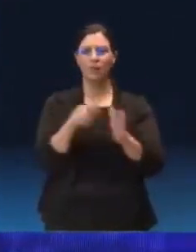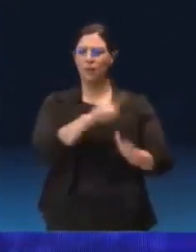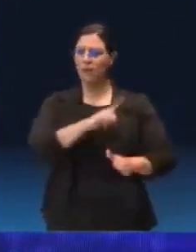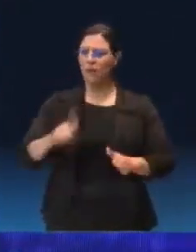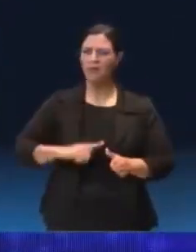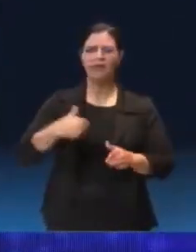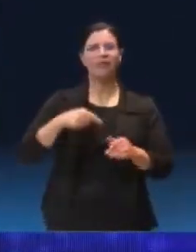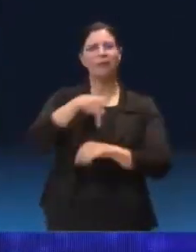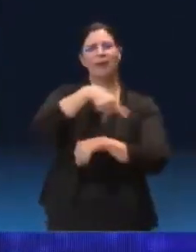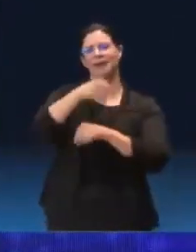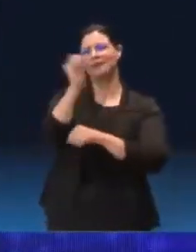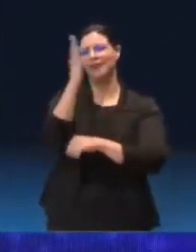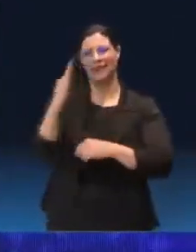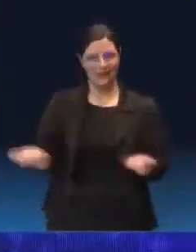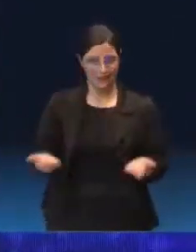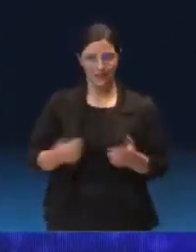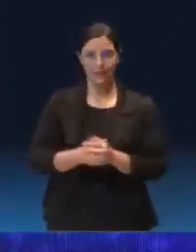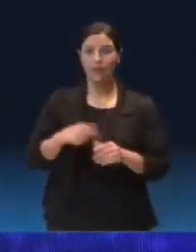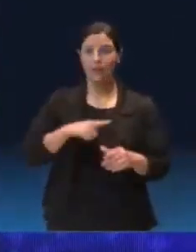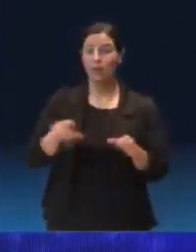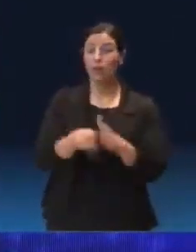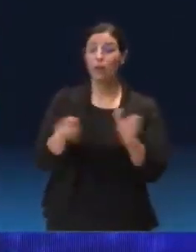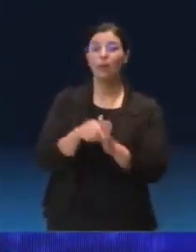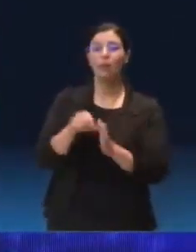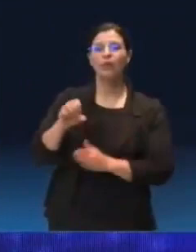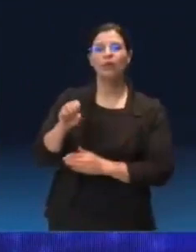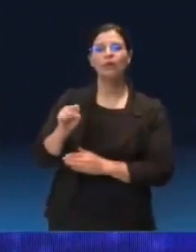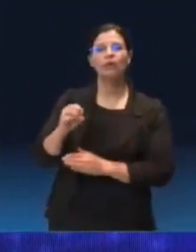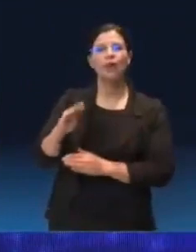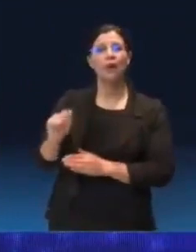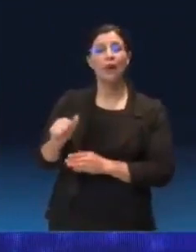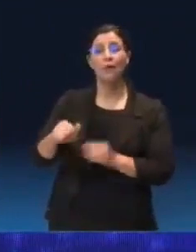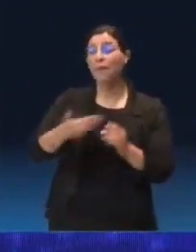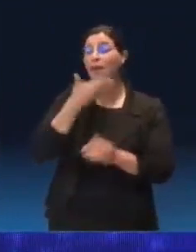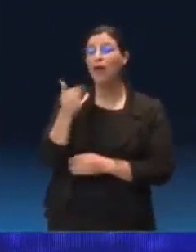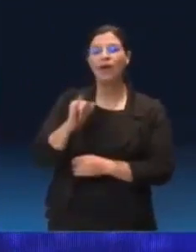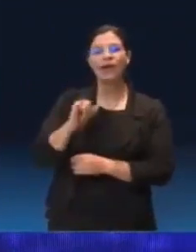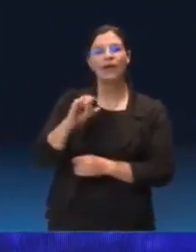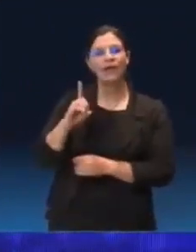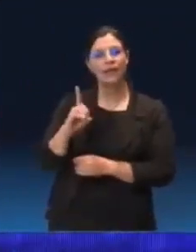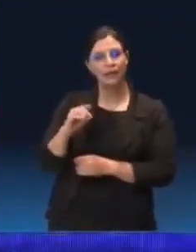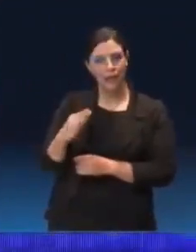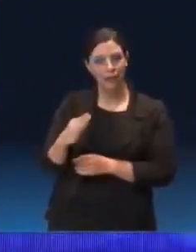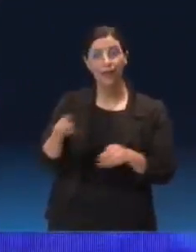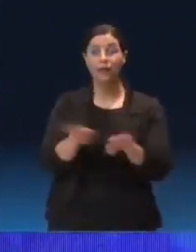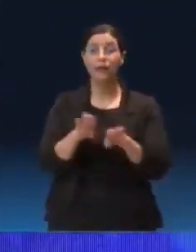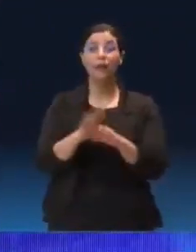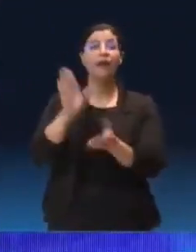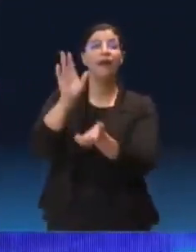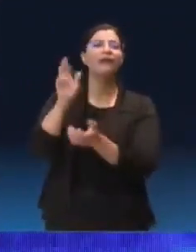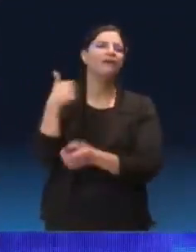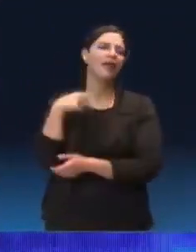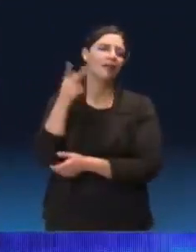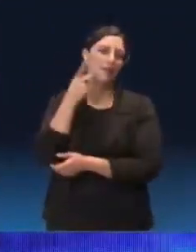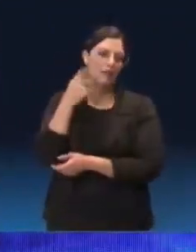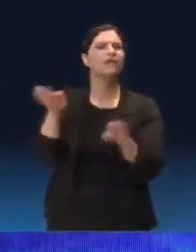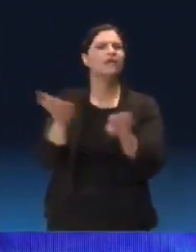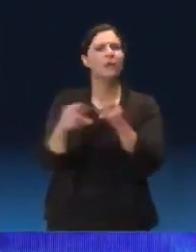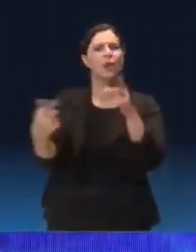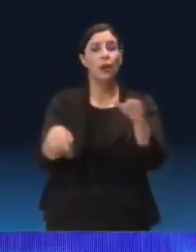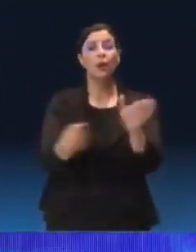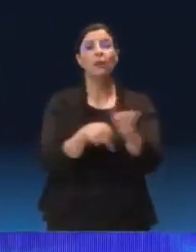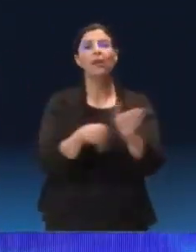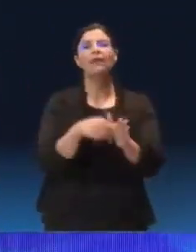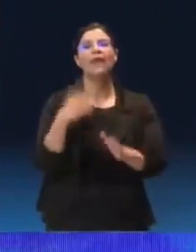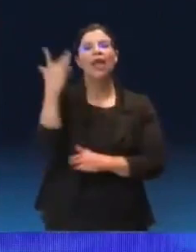conquistou nesse país, tanto em Sobral, o melhor IDEB do Brasil, quanto no Estado do Ceará. Eu estou no partido do